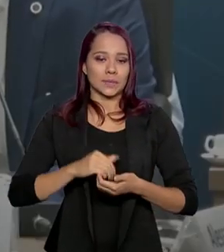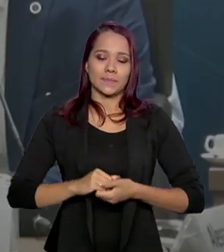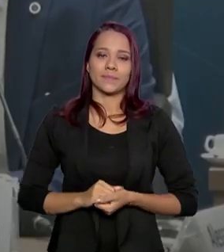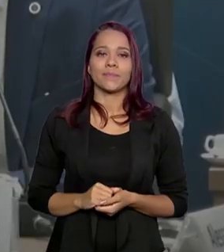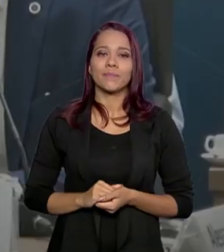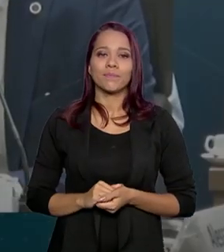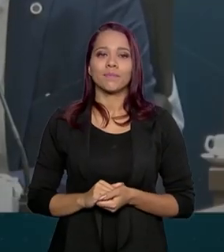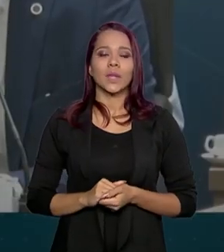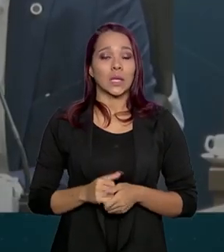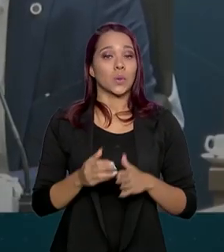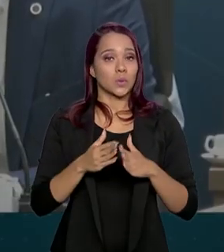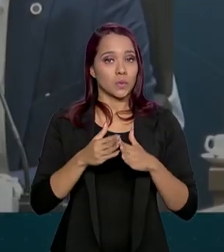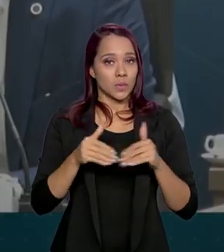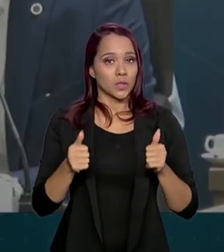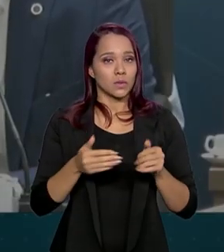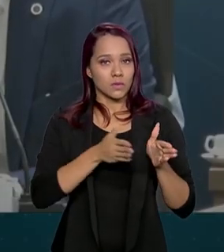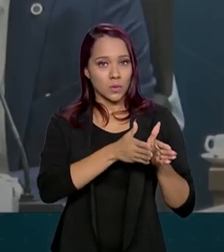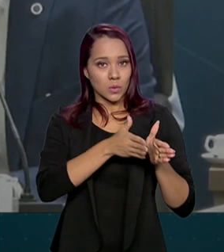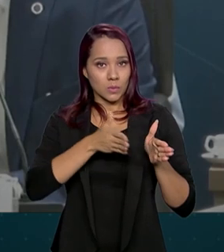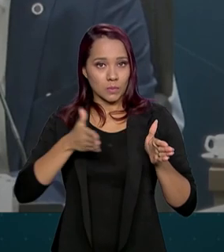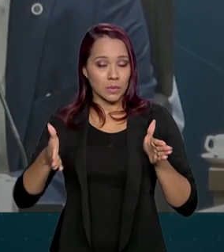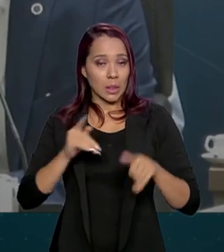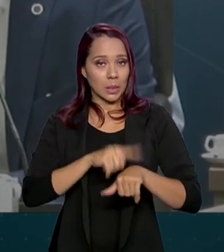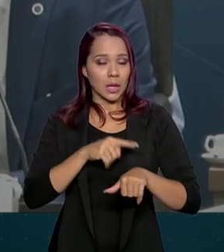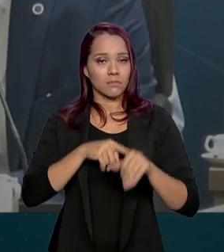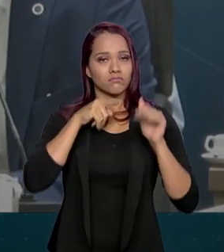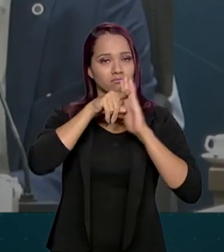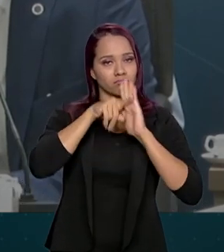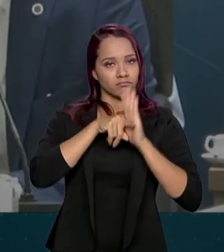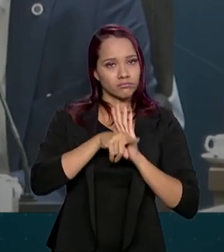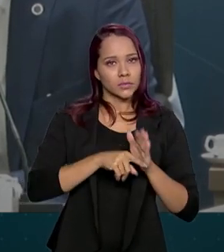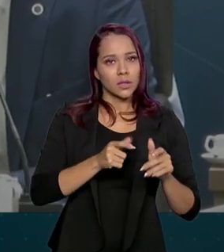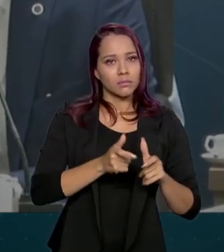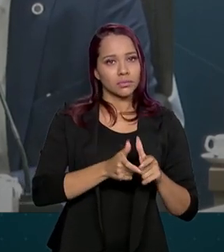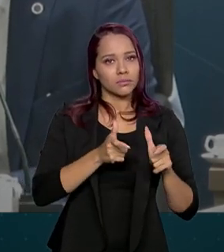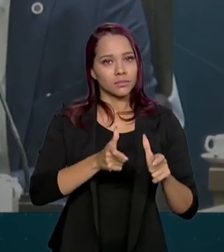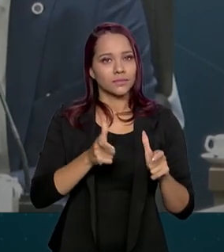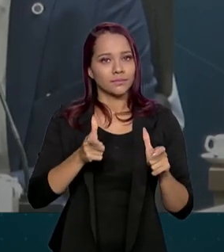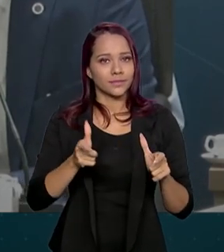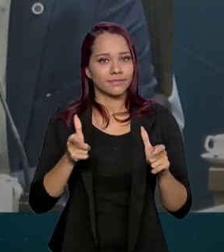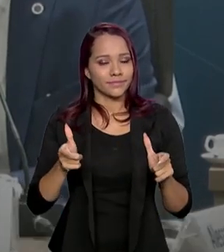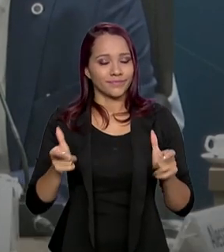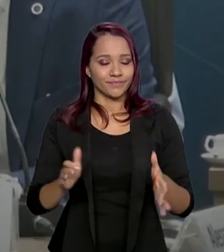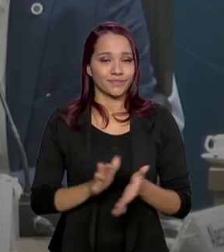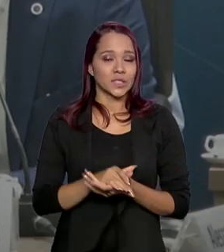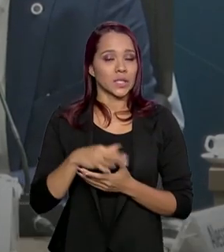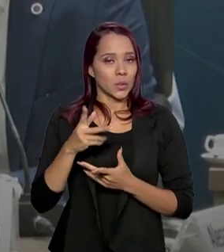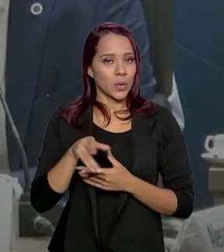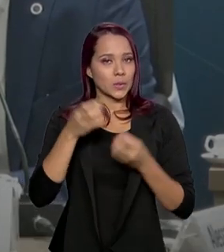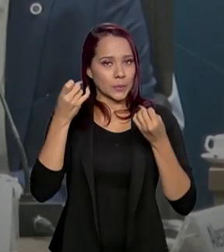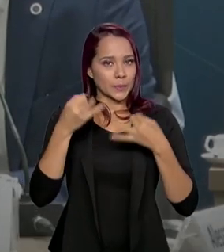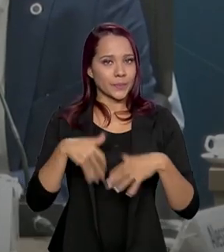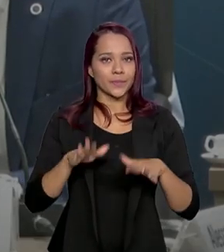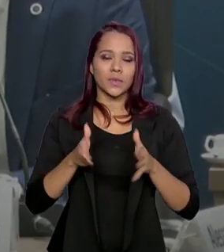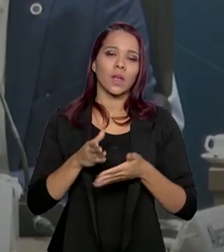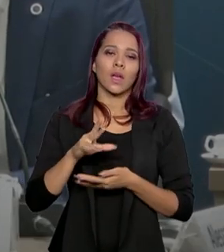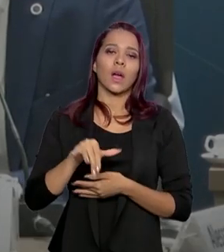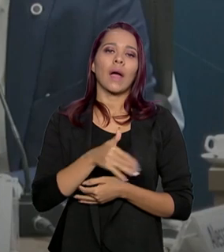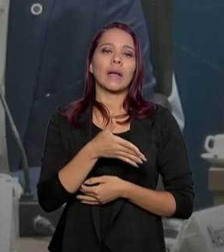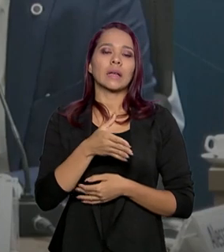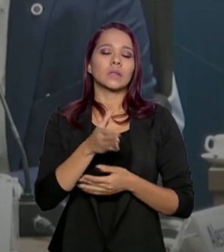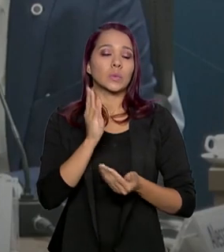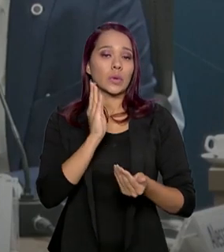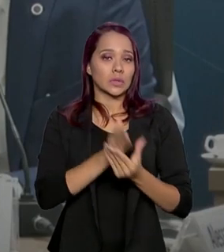Os pedidos e os prazos de análise seguem aumentando. Como relatado, as ações